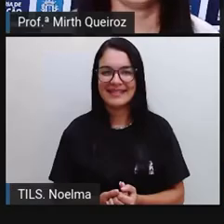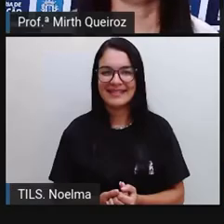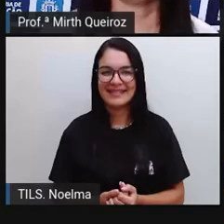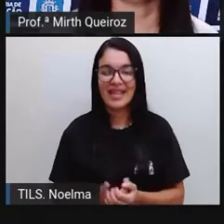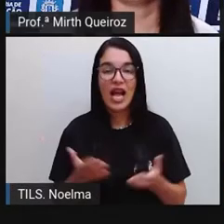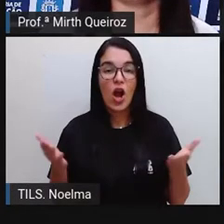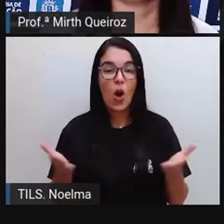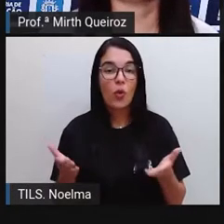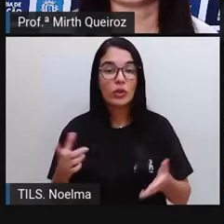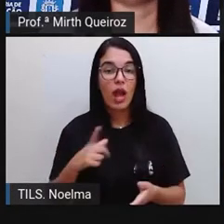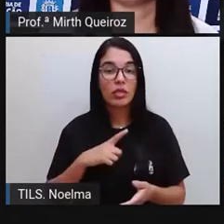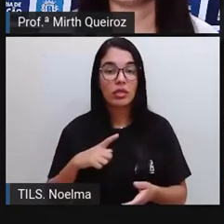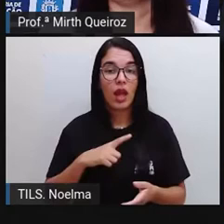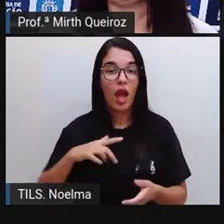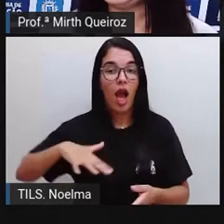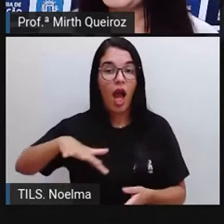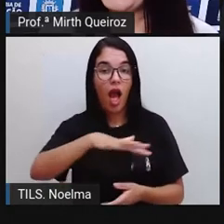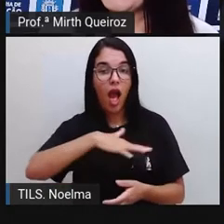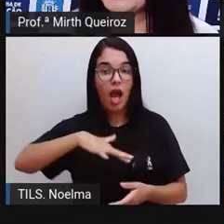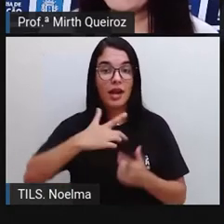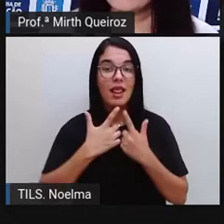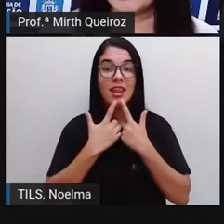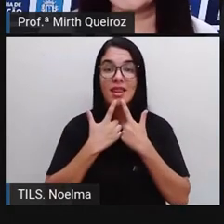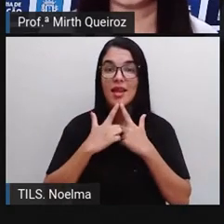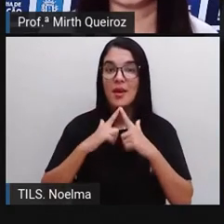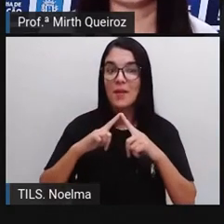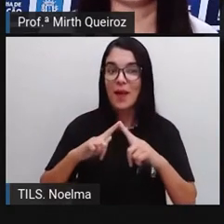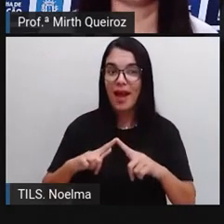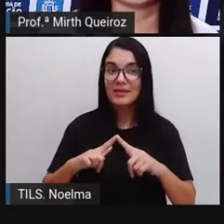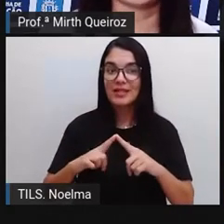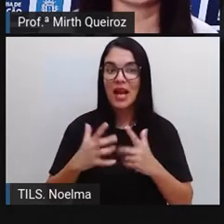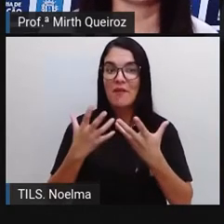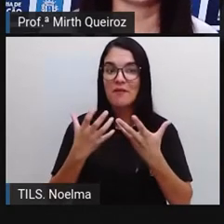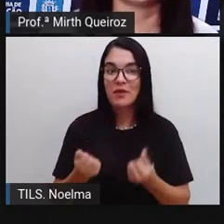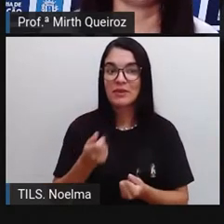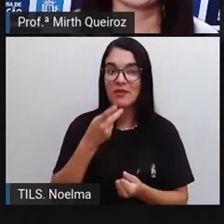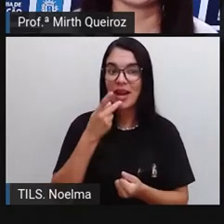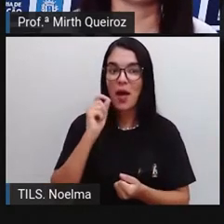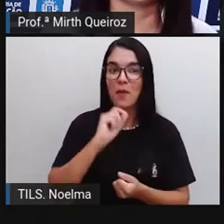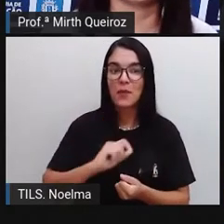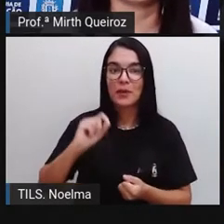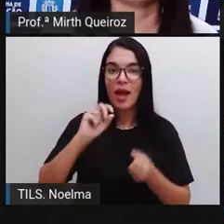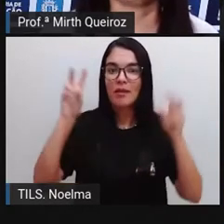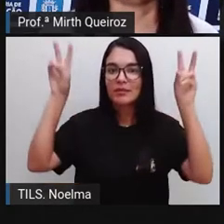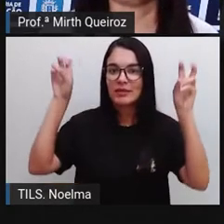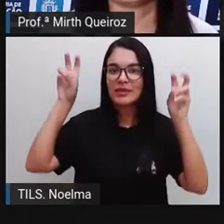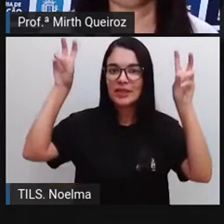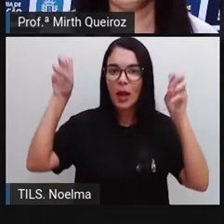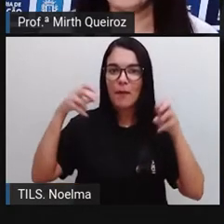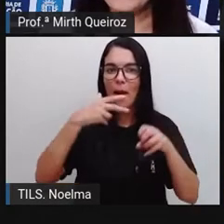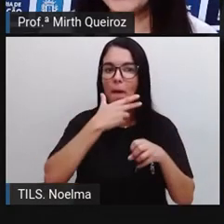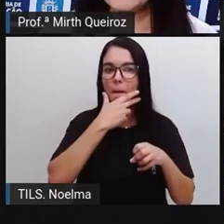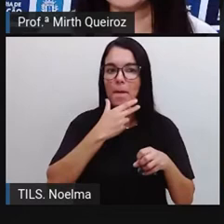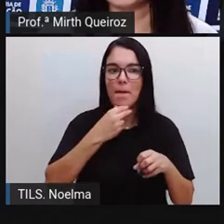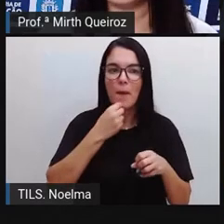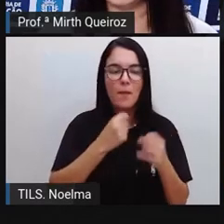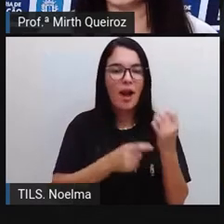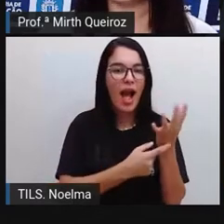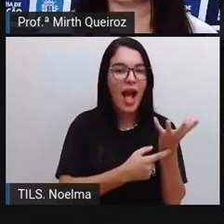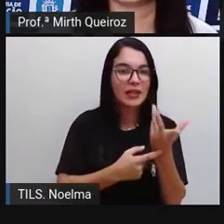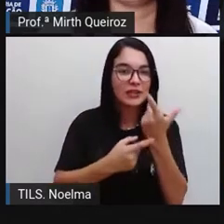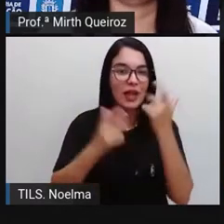Hoje nós teremos aula de linguagens e vamos falar sobre um artista que é muito